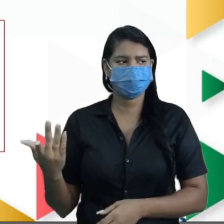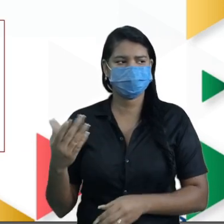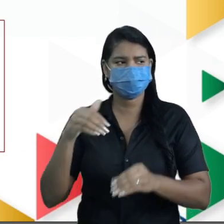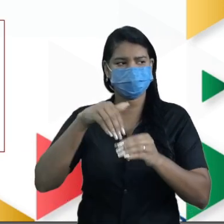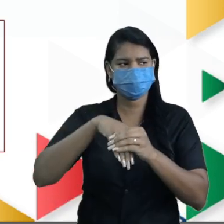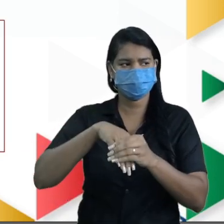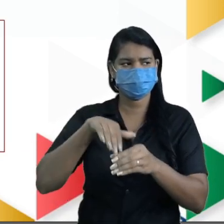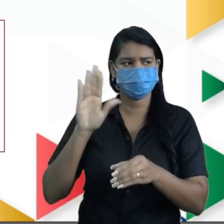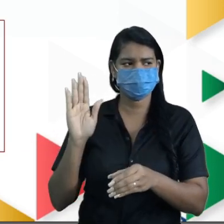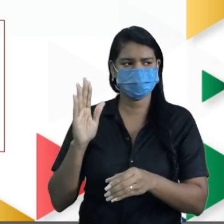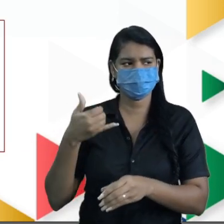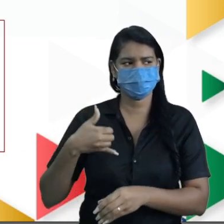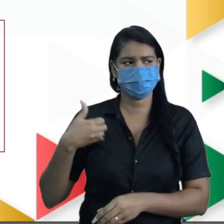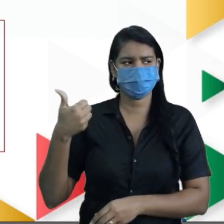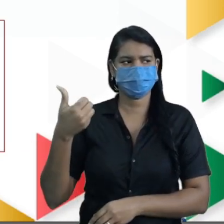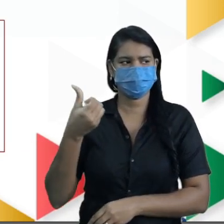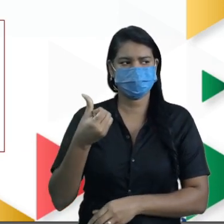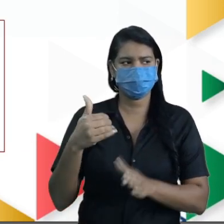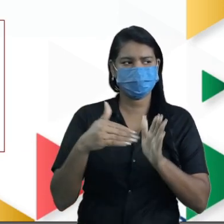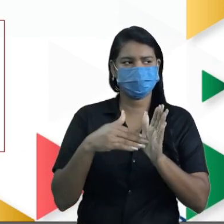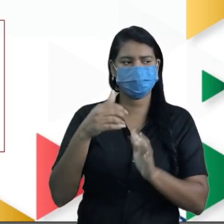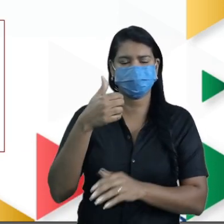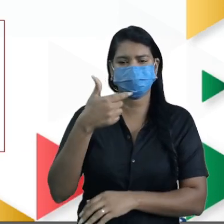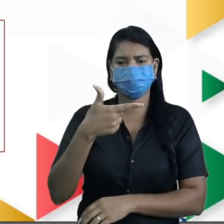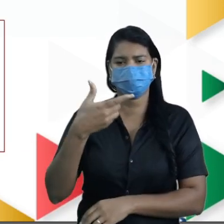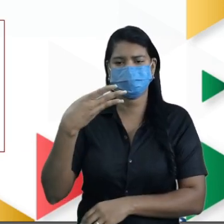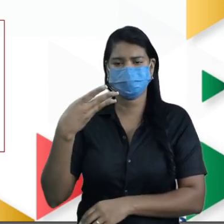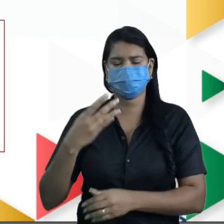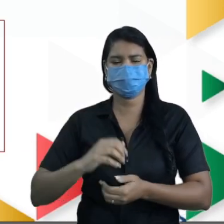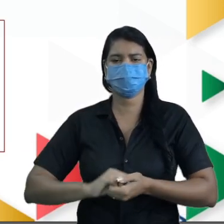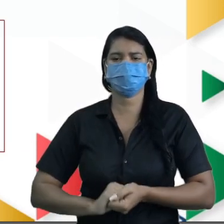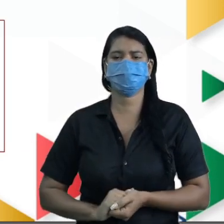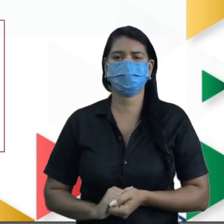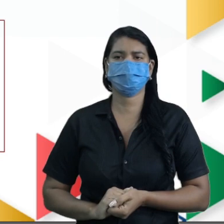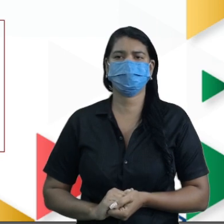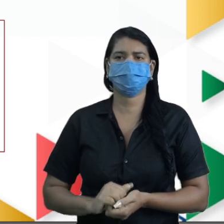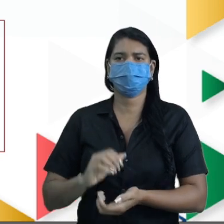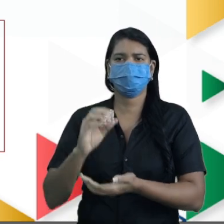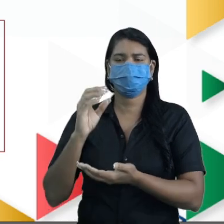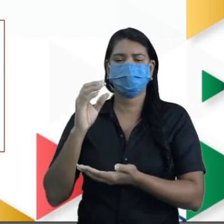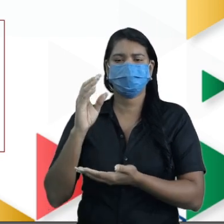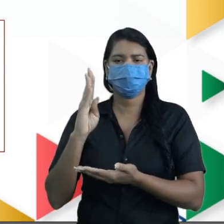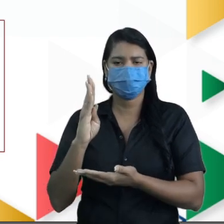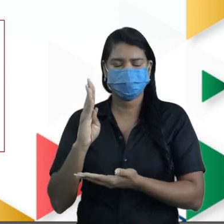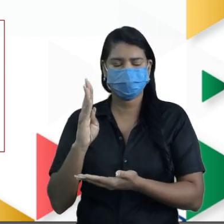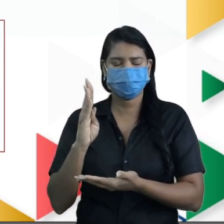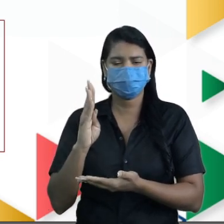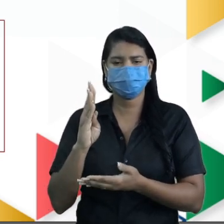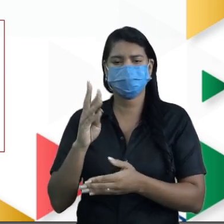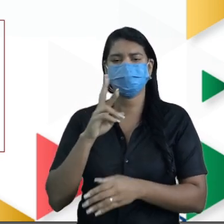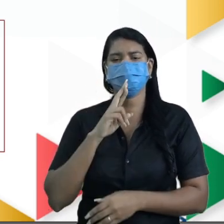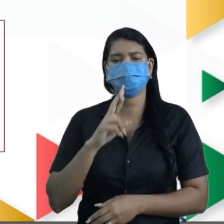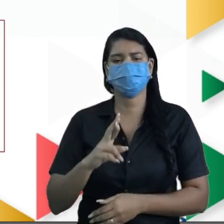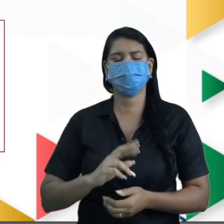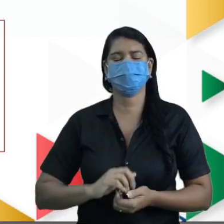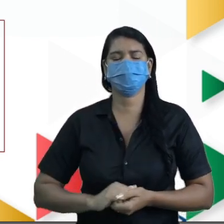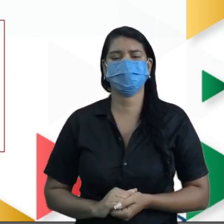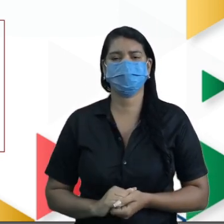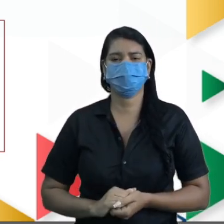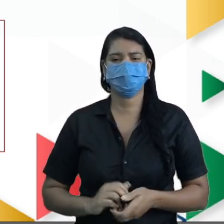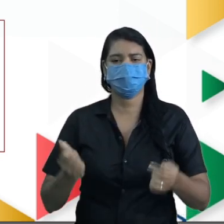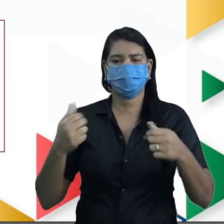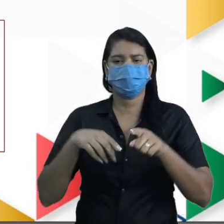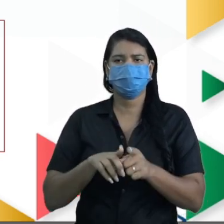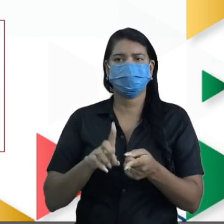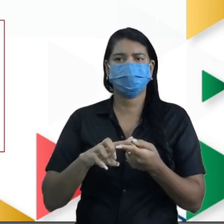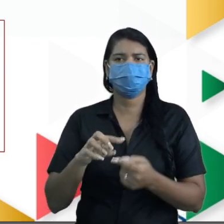faixa de 16 a 24. Vamos escrever então, na letra B, escreva no seu caderno a decomposição em potência de 10